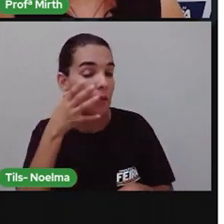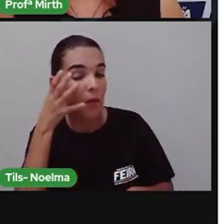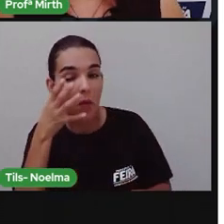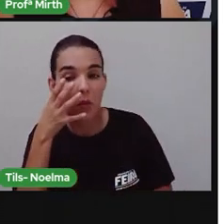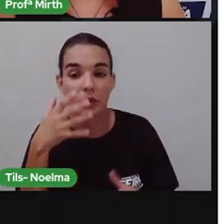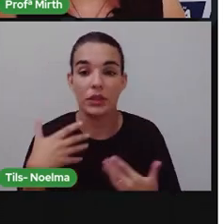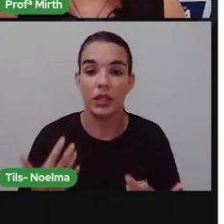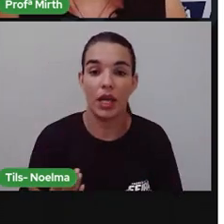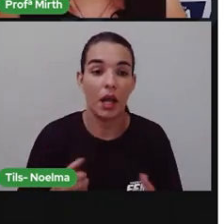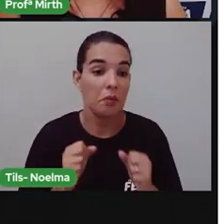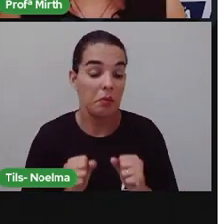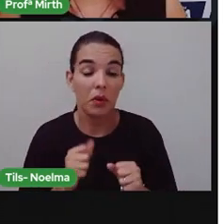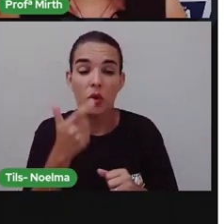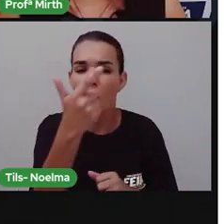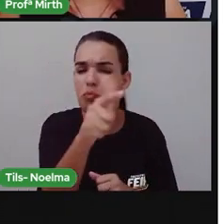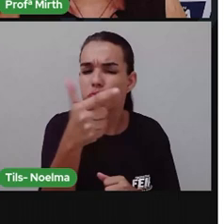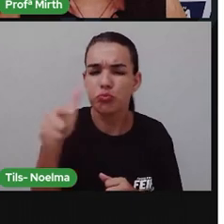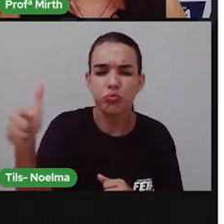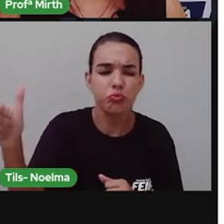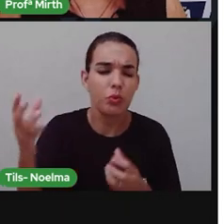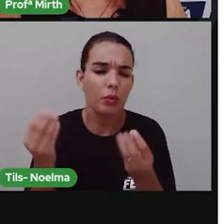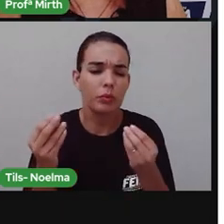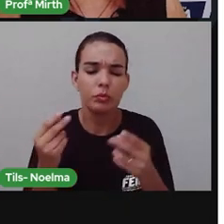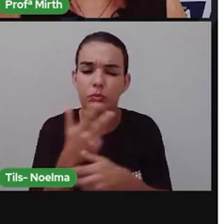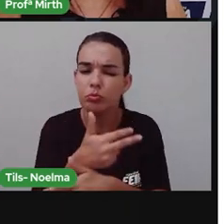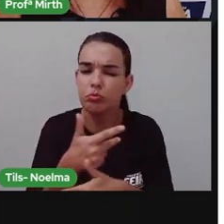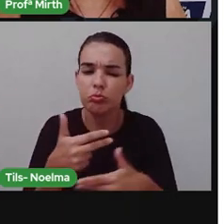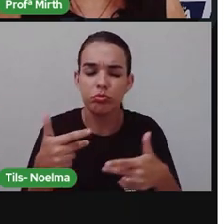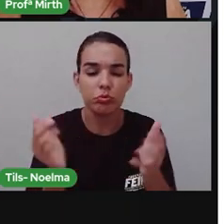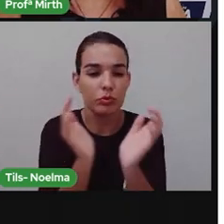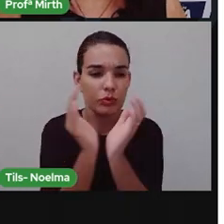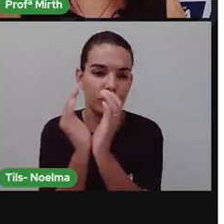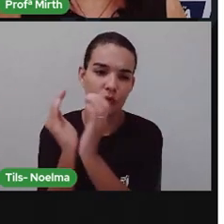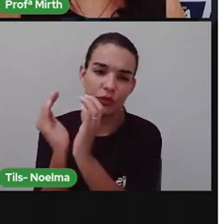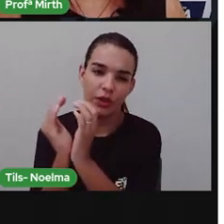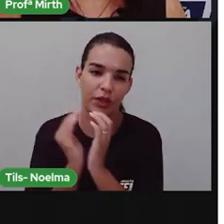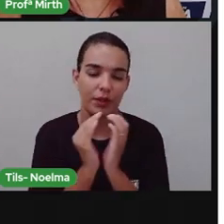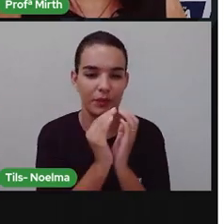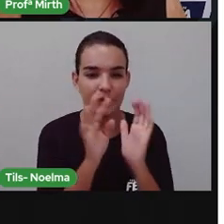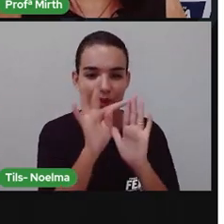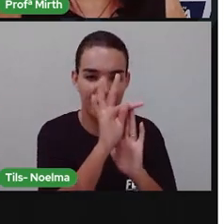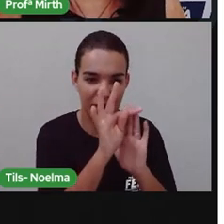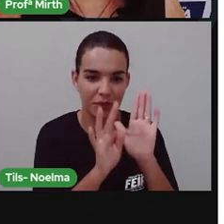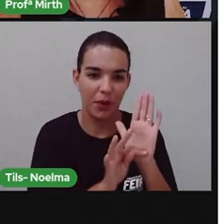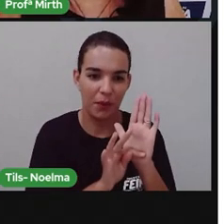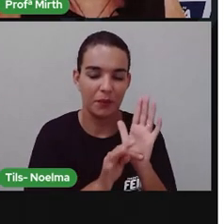poema, pode ser através da letra de uma música, entre outros gêneros também.